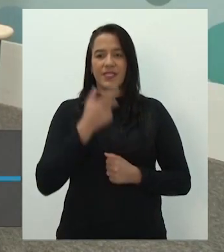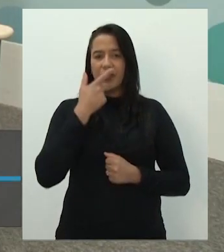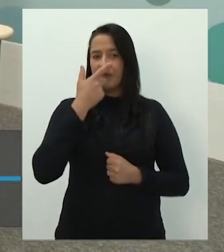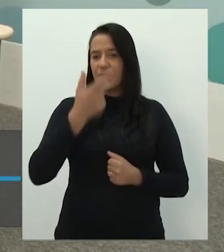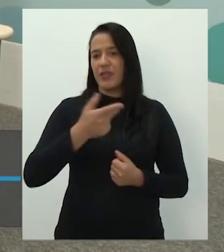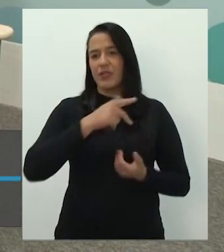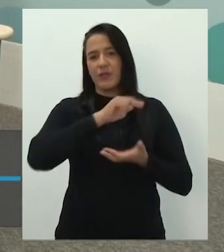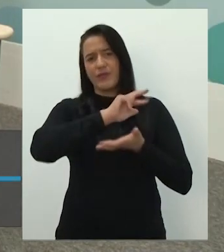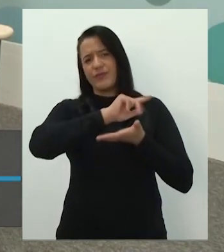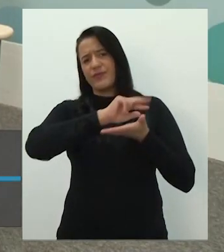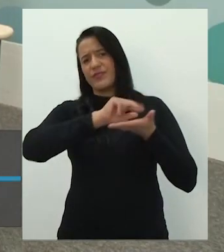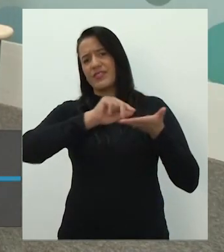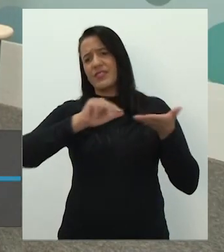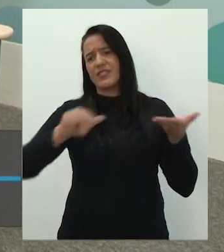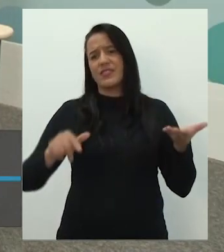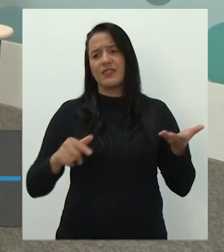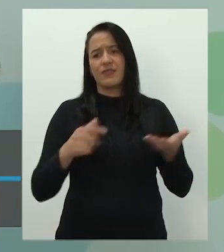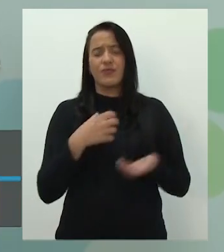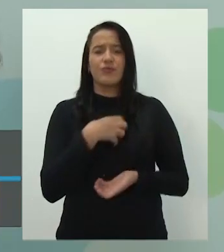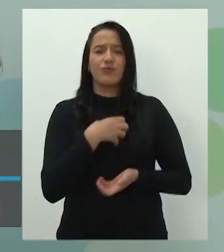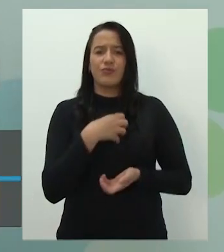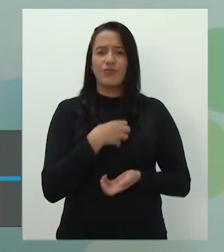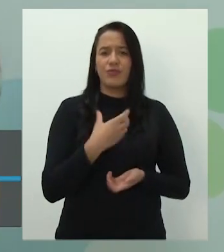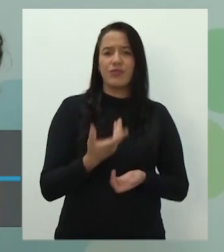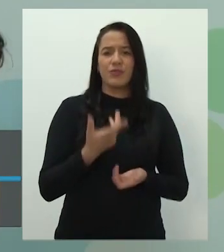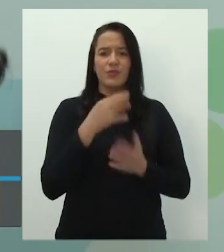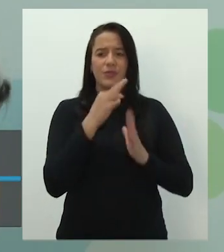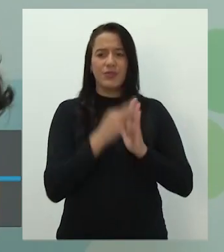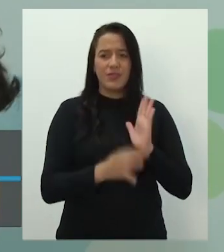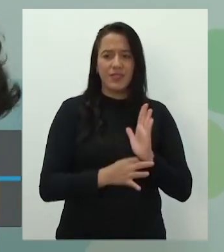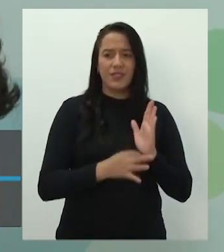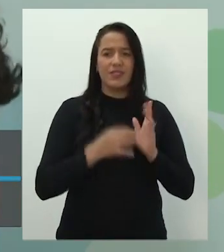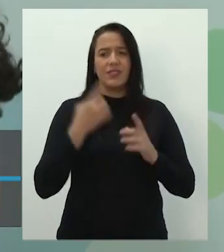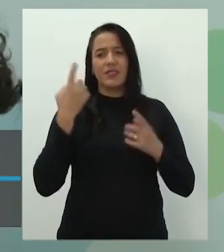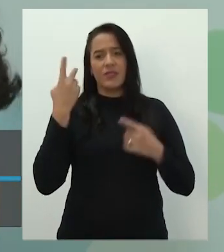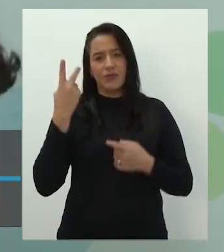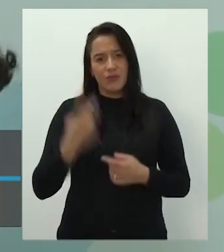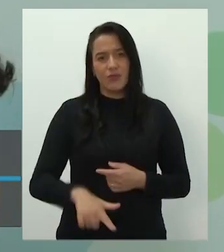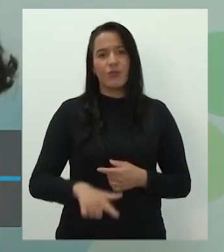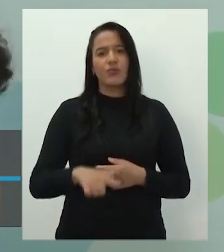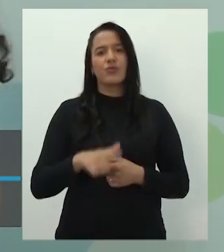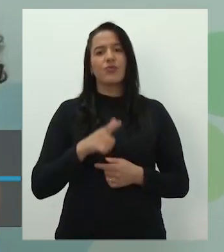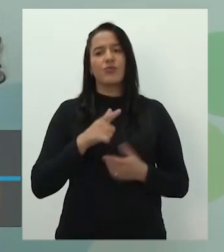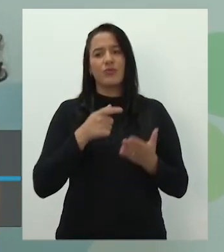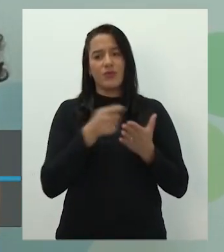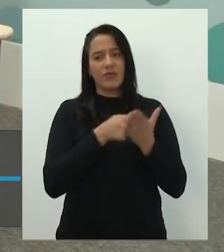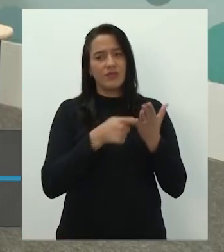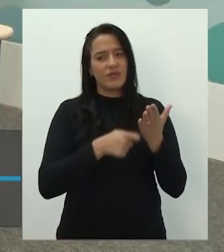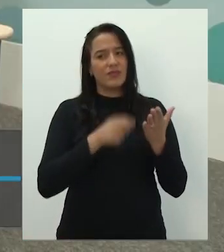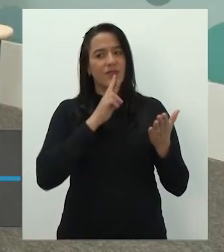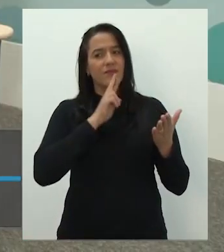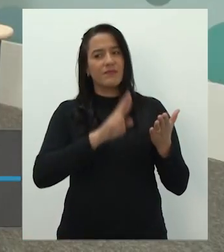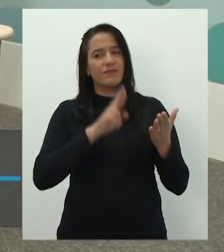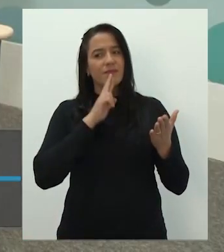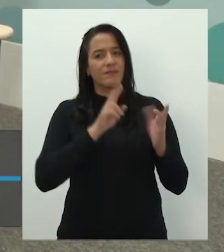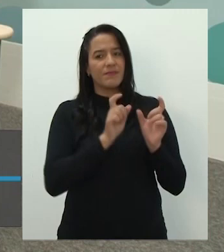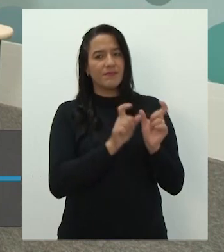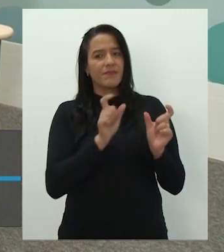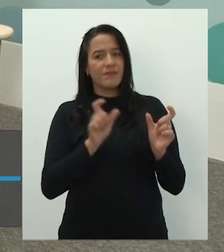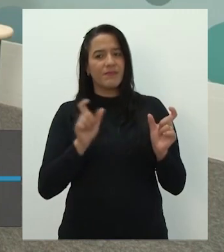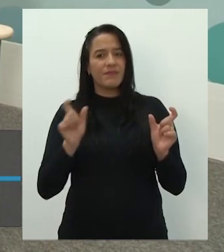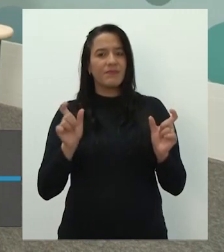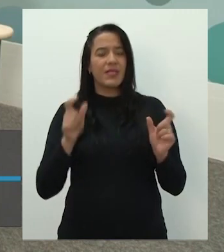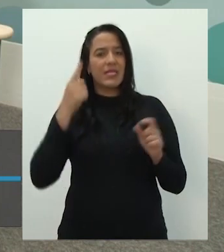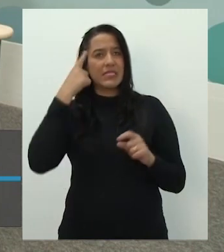tantos gêneros textuais que tinha linguagem visual e eles ainda vêm para a gente desse jeito, não é? O frase, palavra, aquela